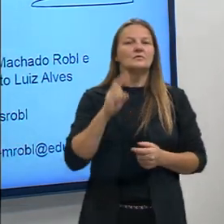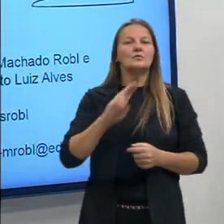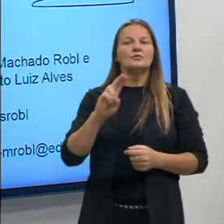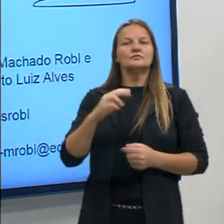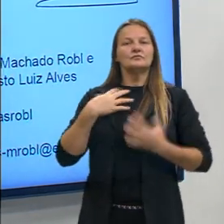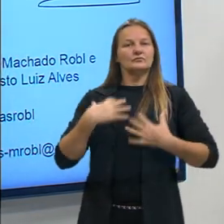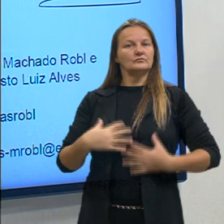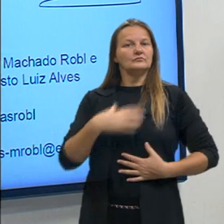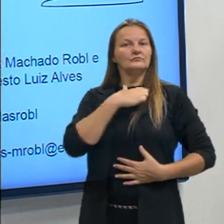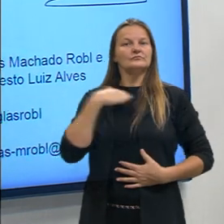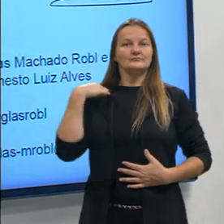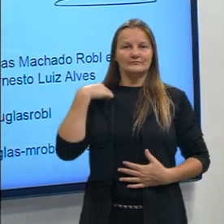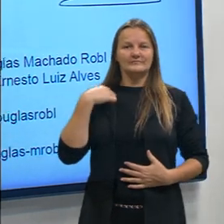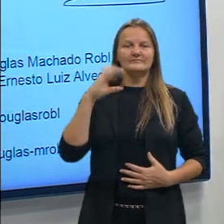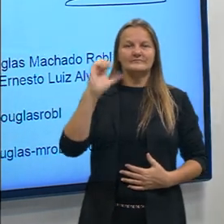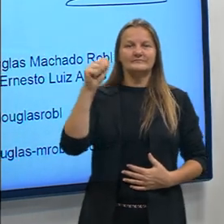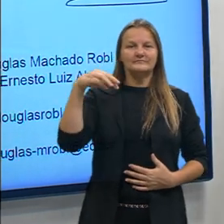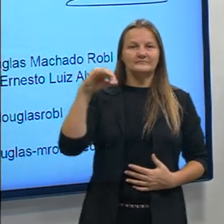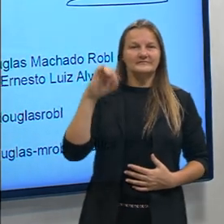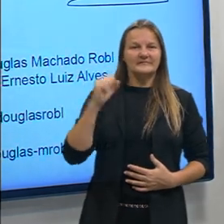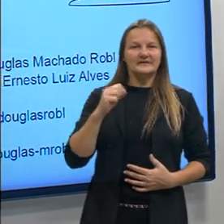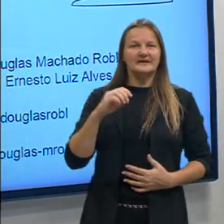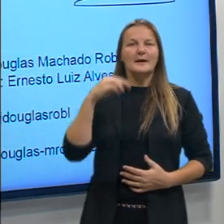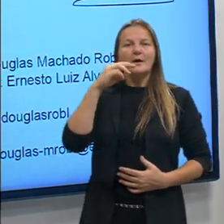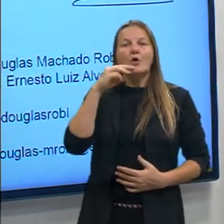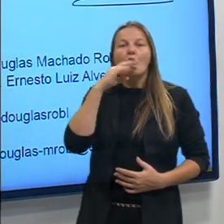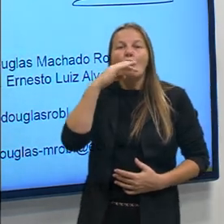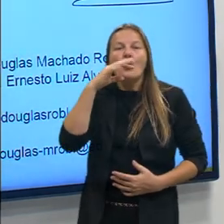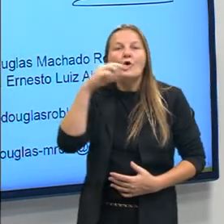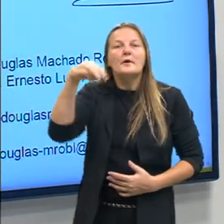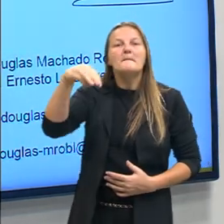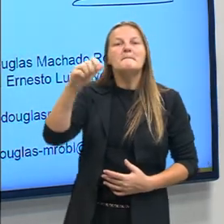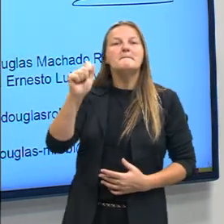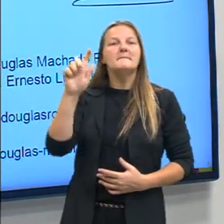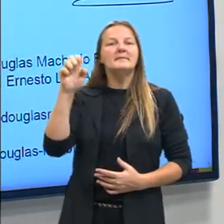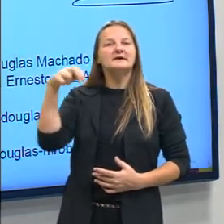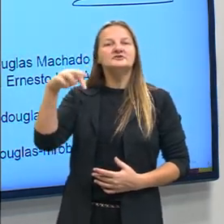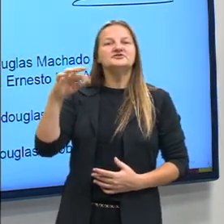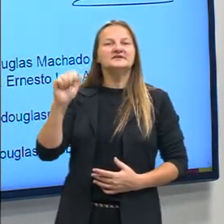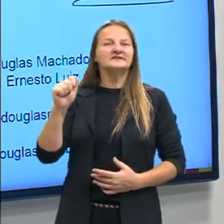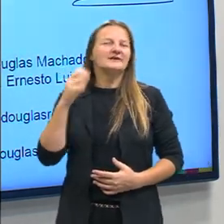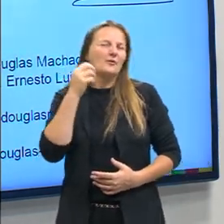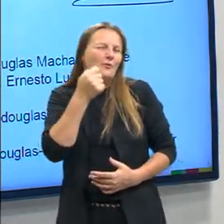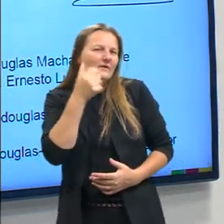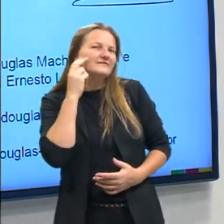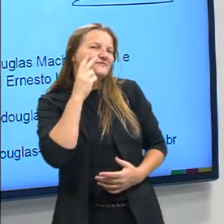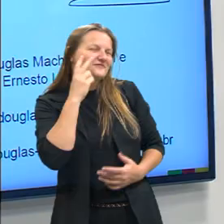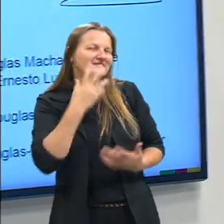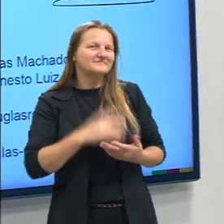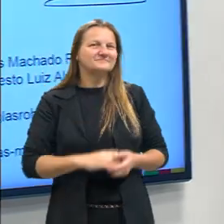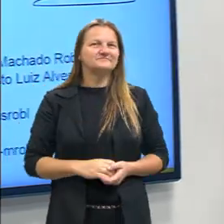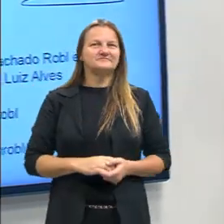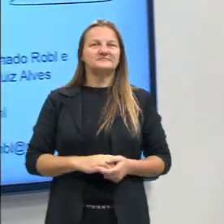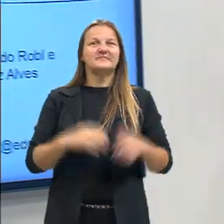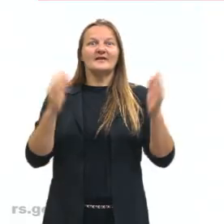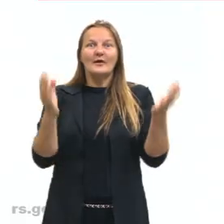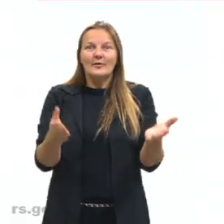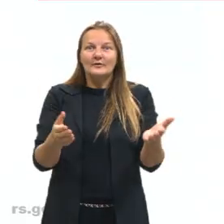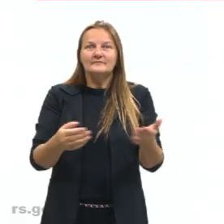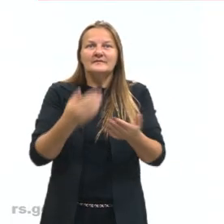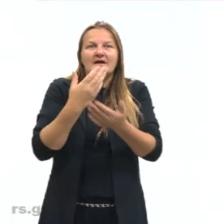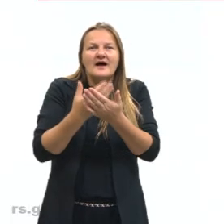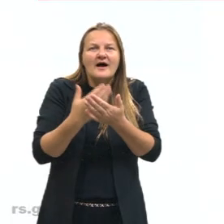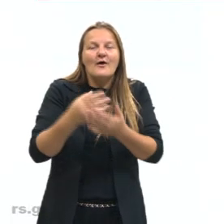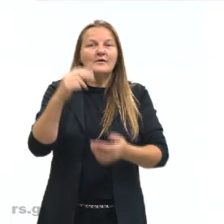camiseta do nosso projeto, que é magenta, parece um vinhozinho aí. Olha lá, agora nós estamos